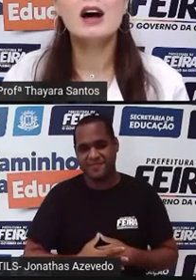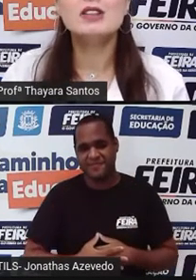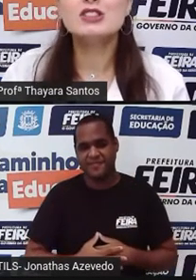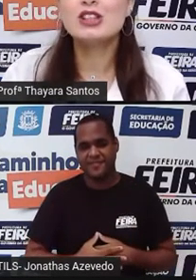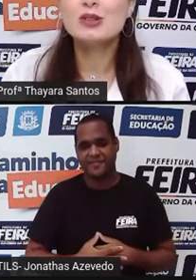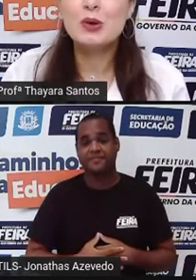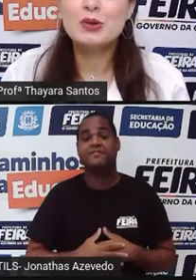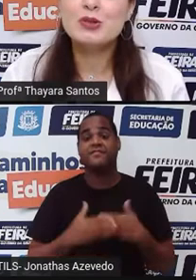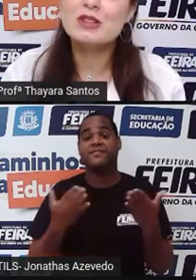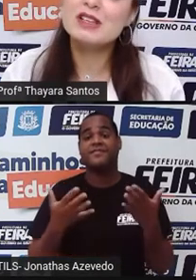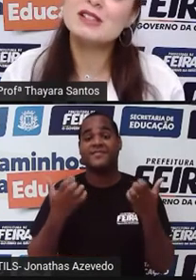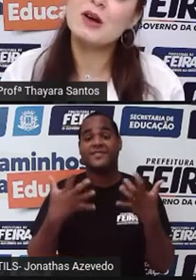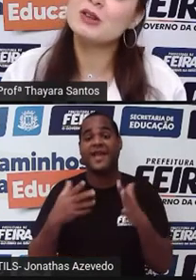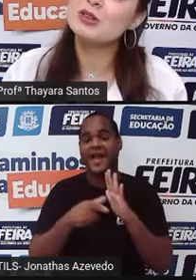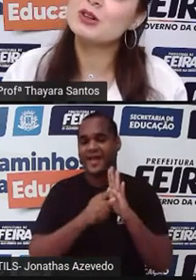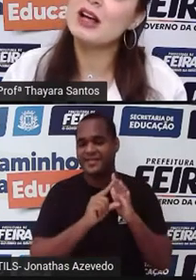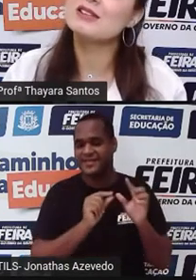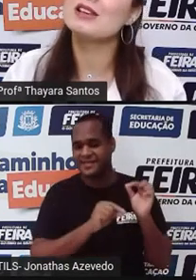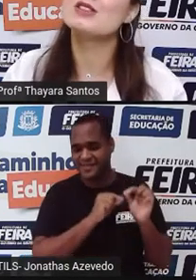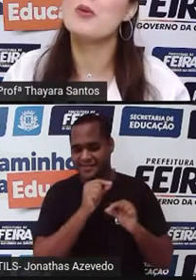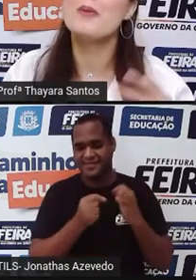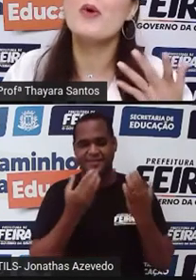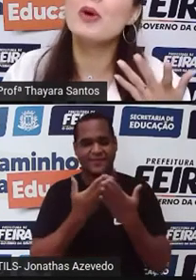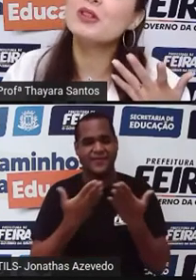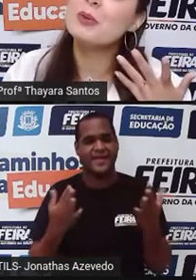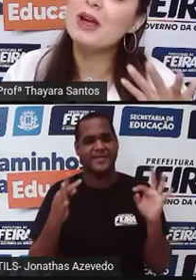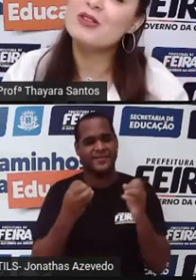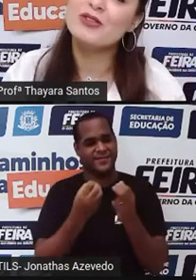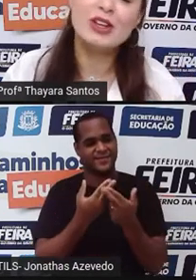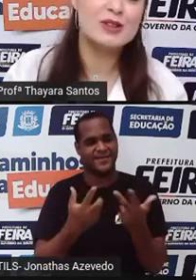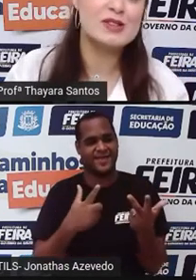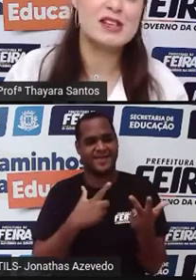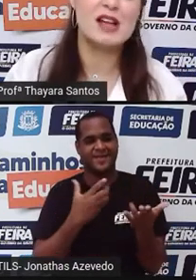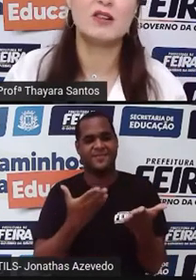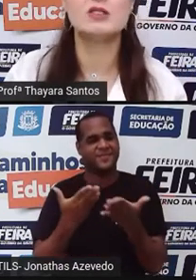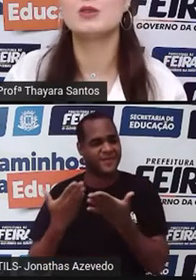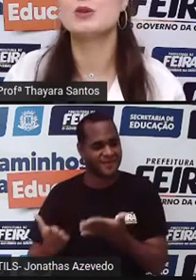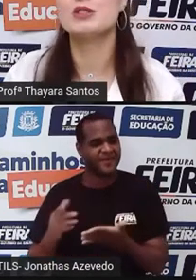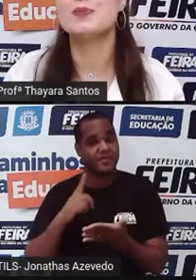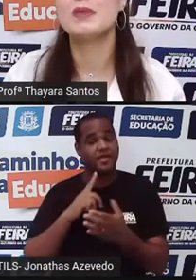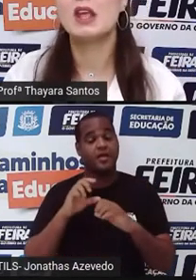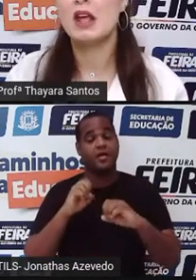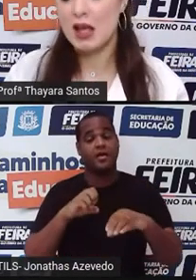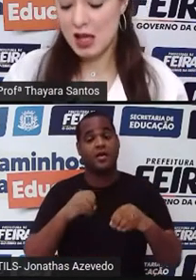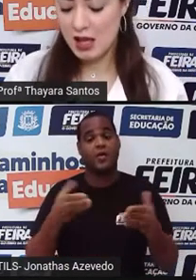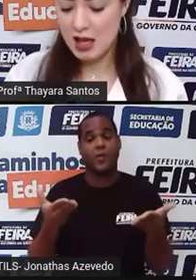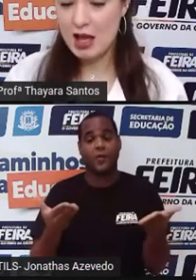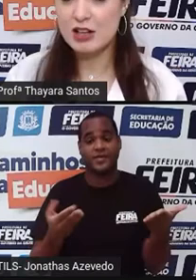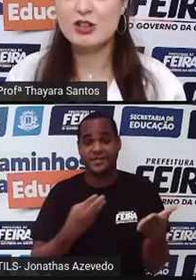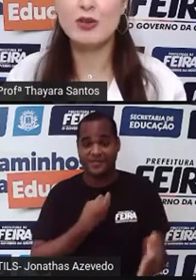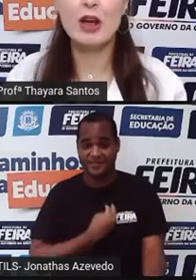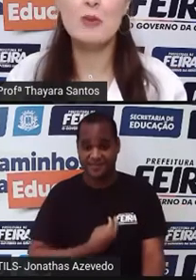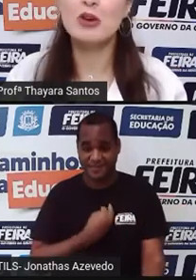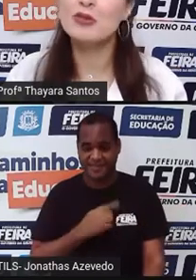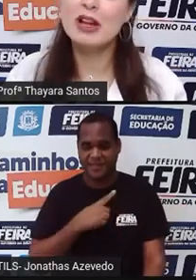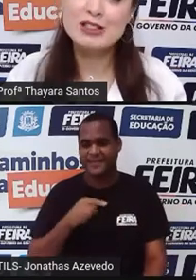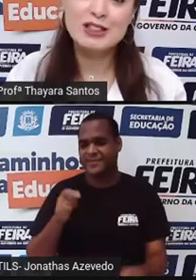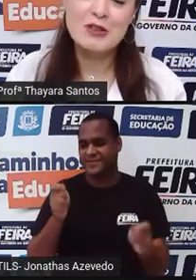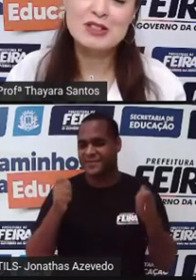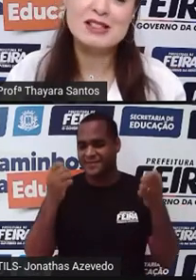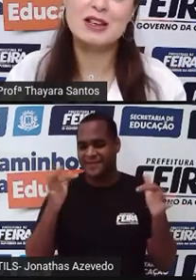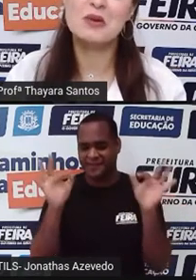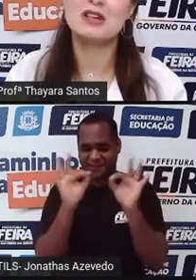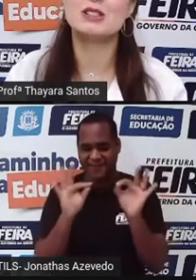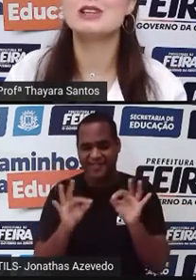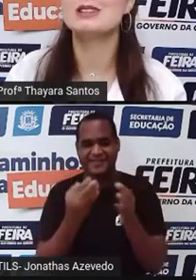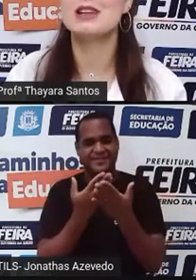Agora, antes de tudo, vocês estão aí do outro lado. Sejam muito bem-vindos nessa aula de hoje. A gente fica muito feliz de